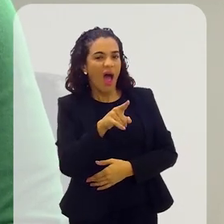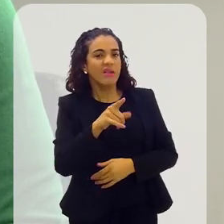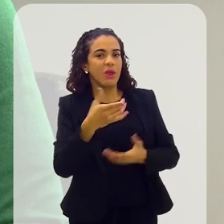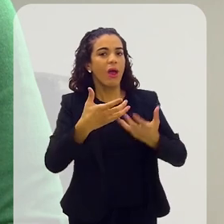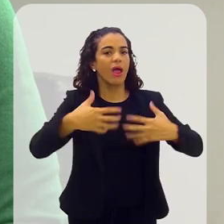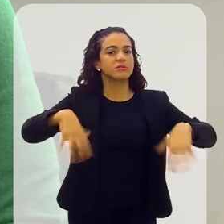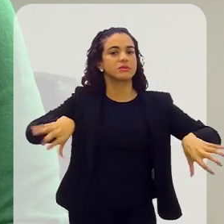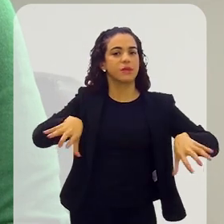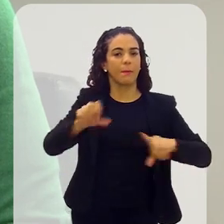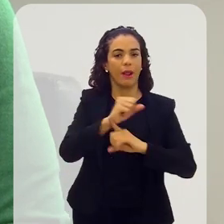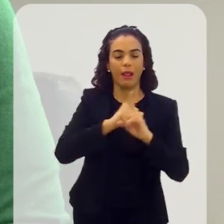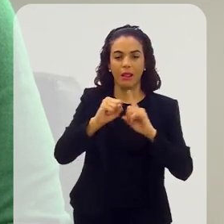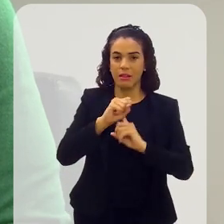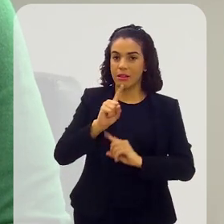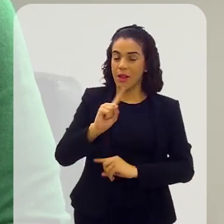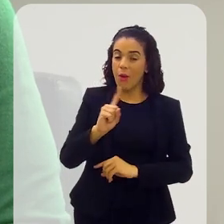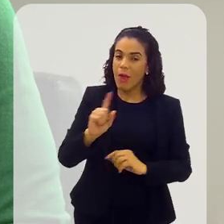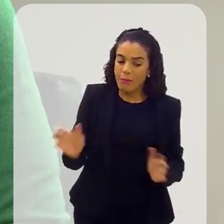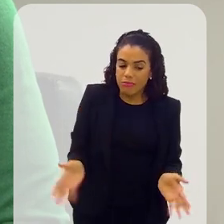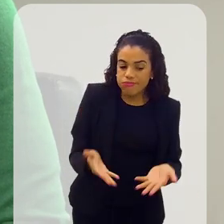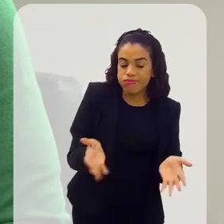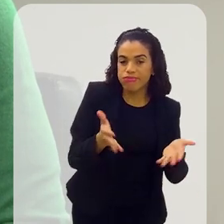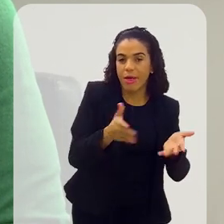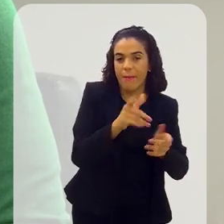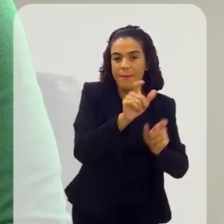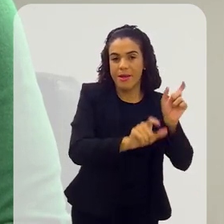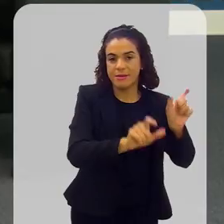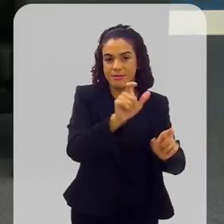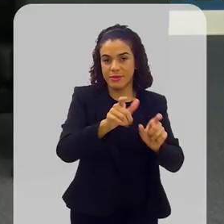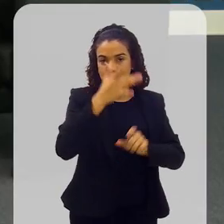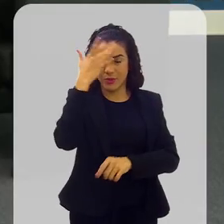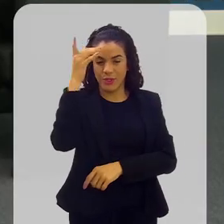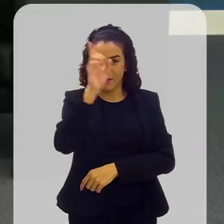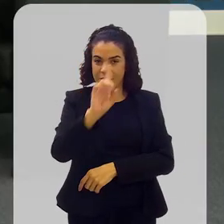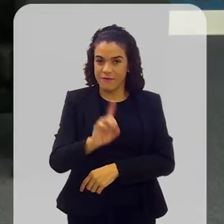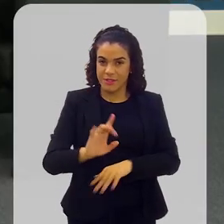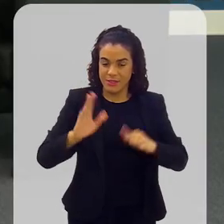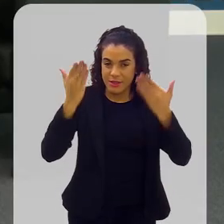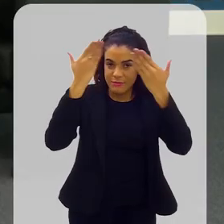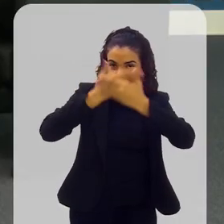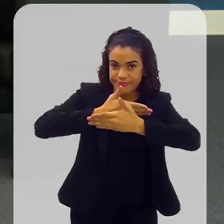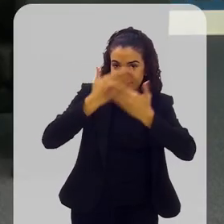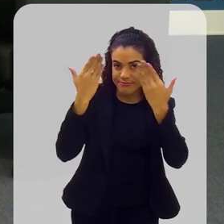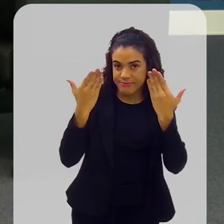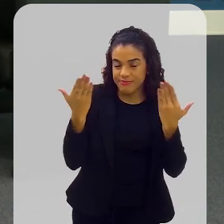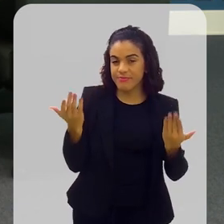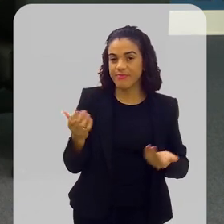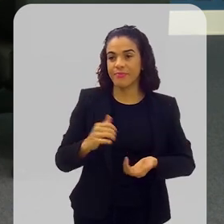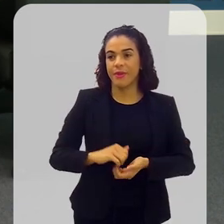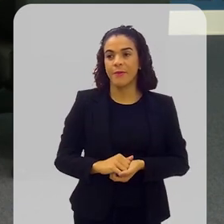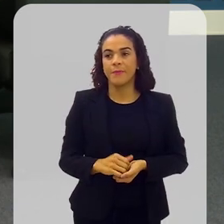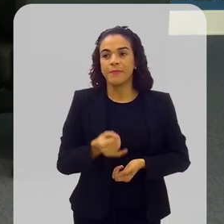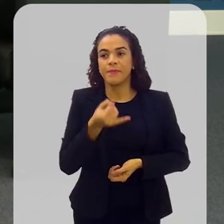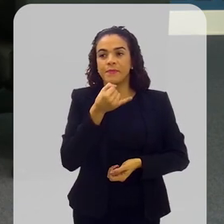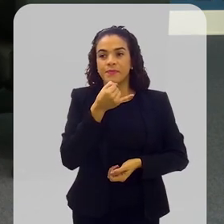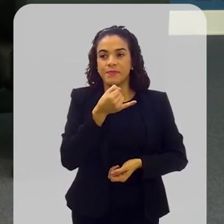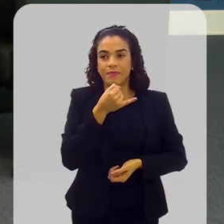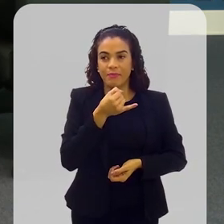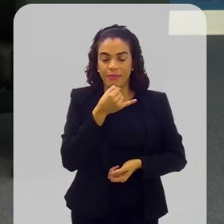em contrário, e sim de proporcionar a essas pessoas que têm deficiências ocultas, por exemplo,